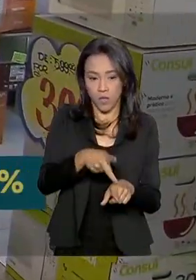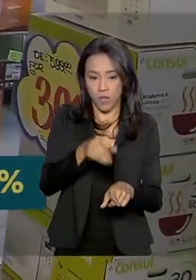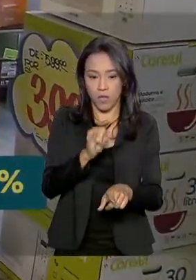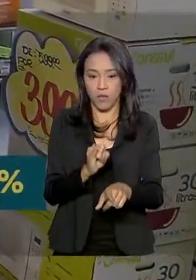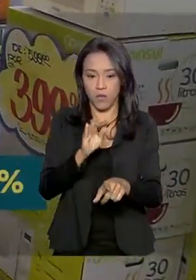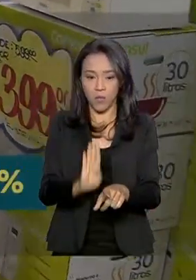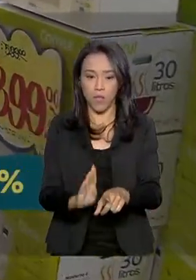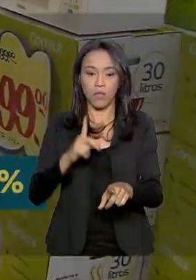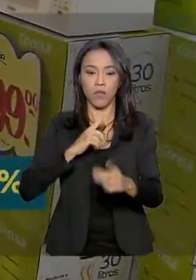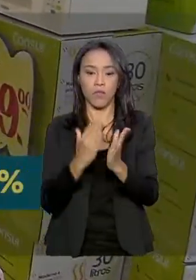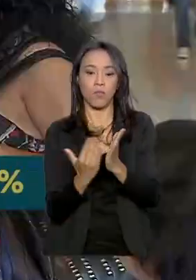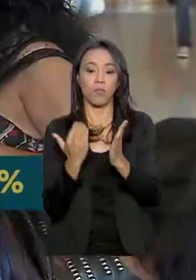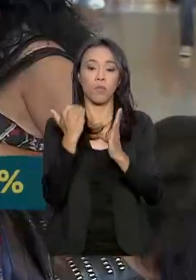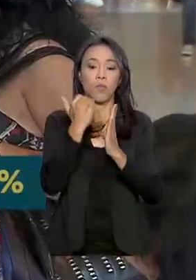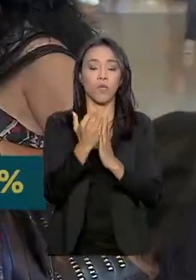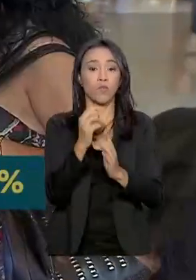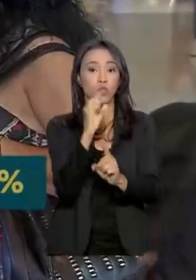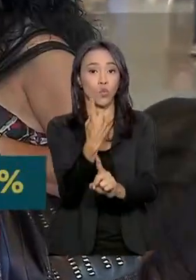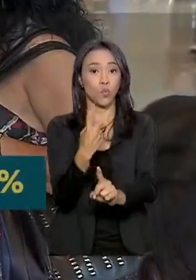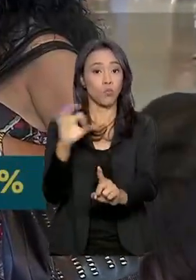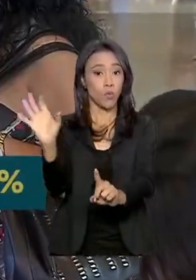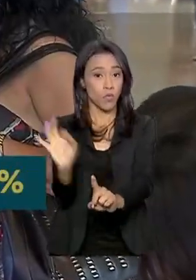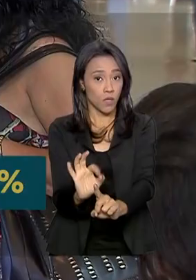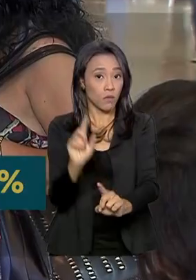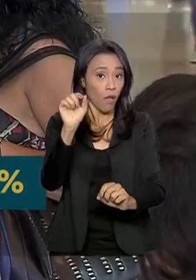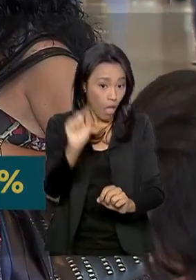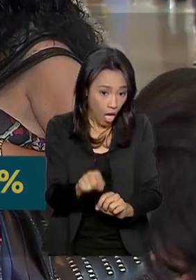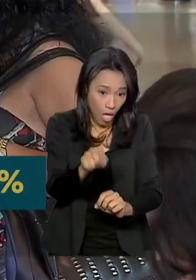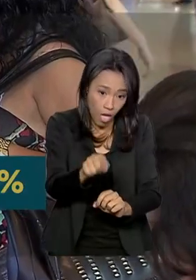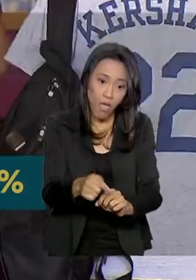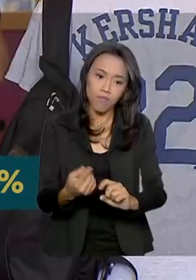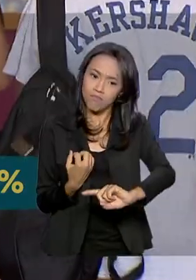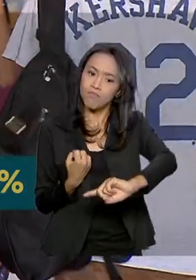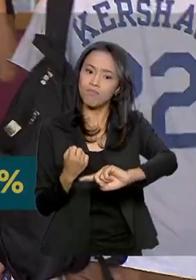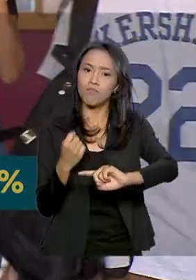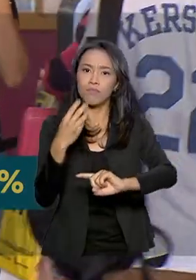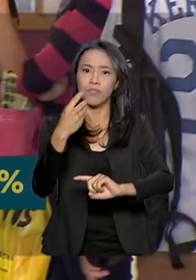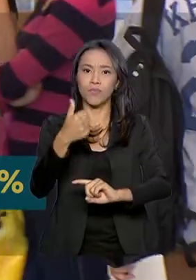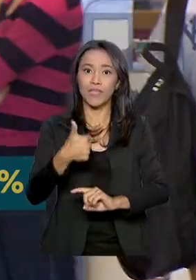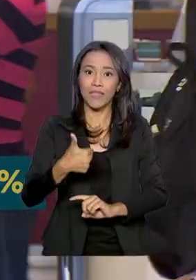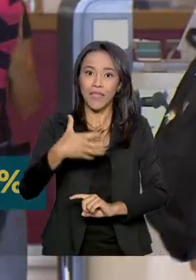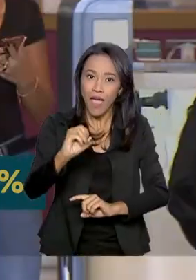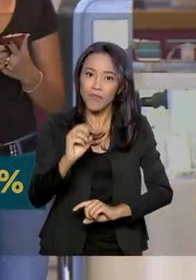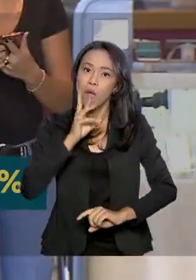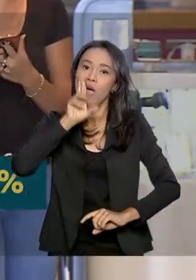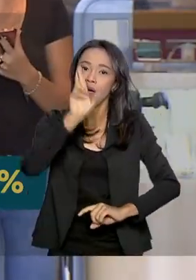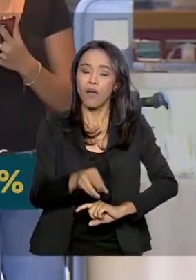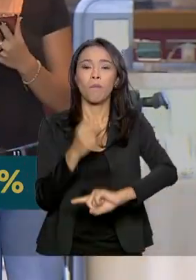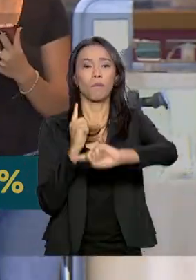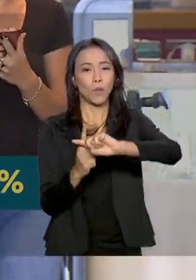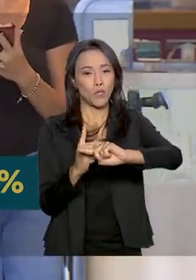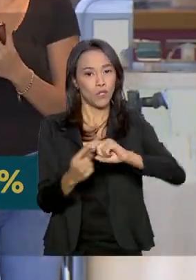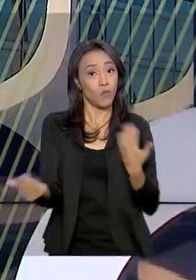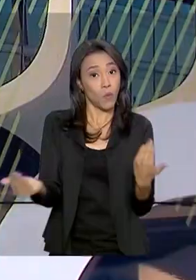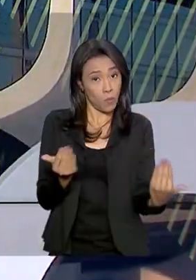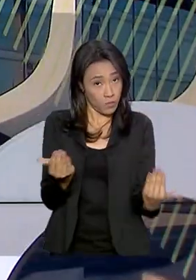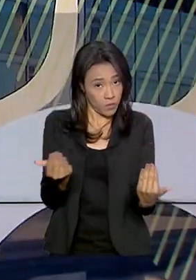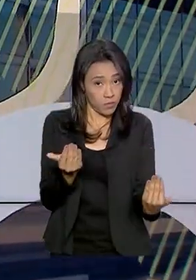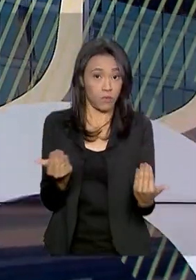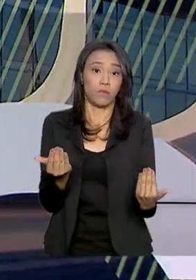acima de 1%. É o décimo resultado positivo consecutivo nesta base de comparação.